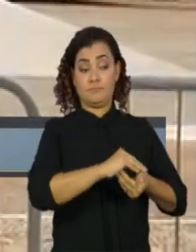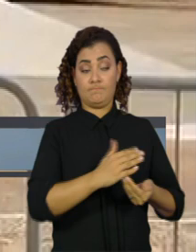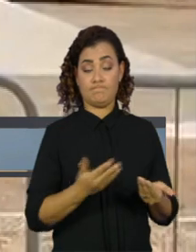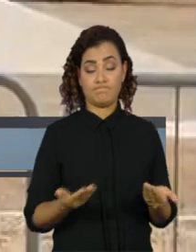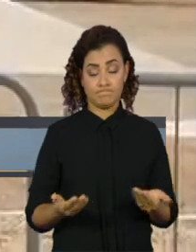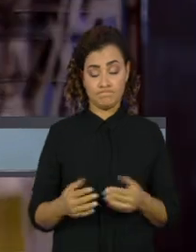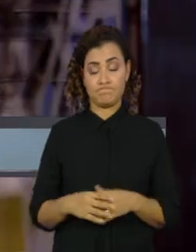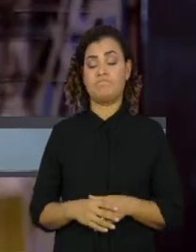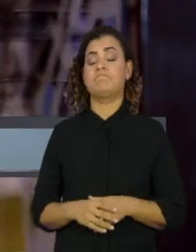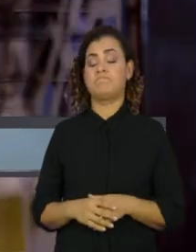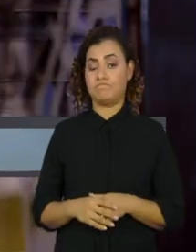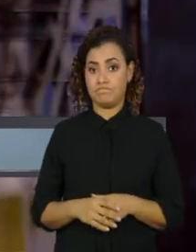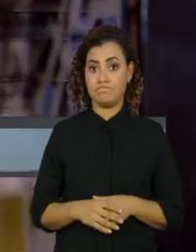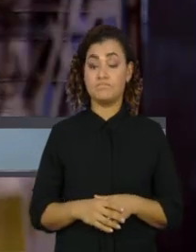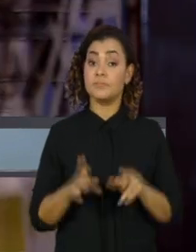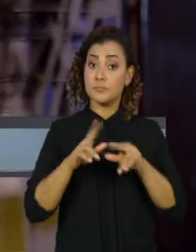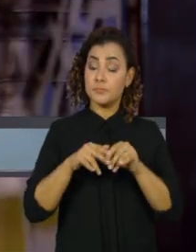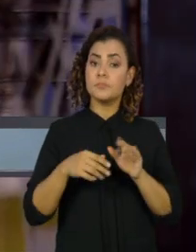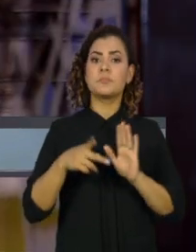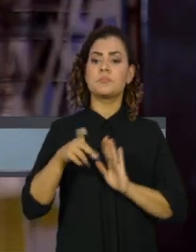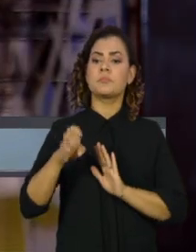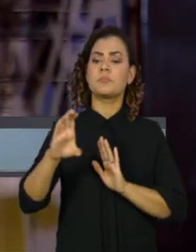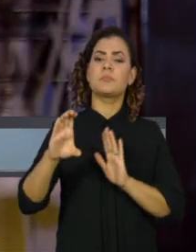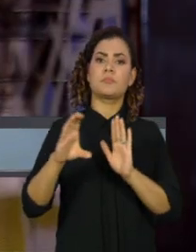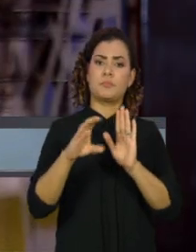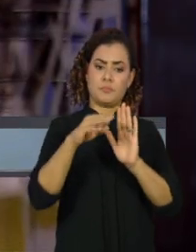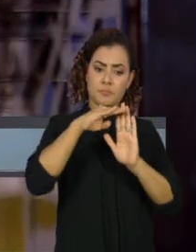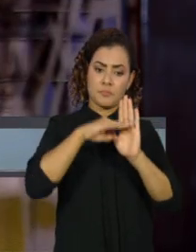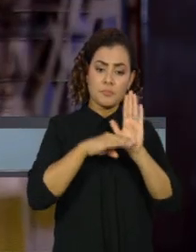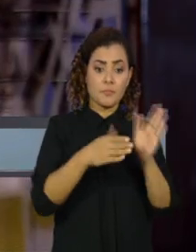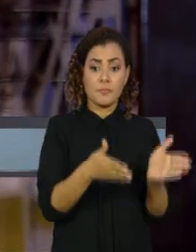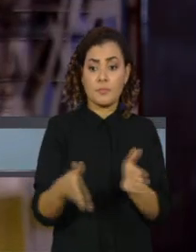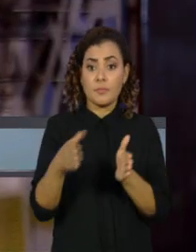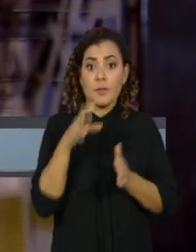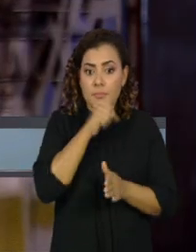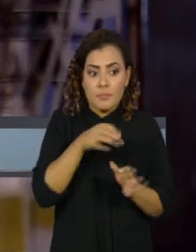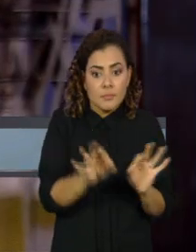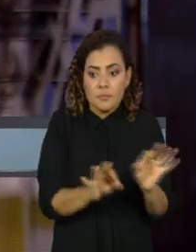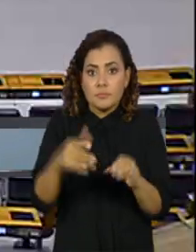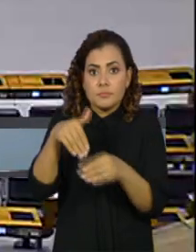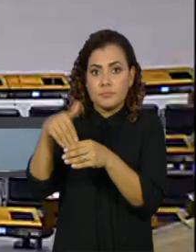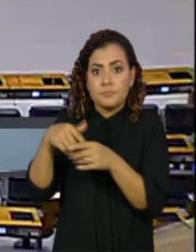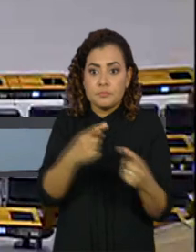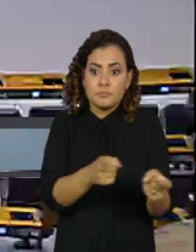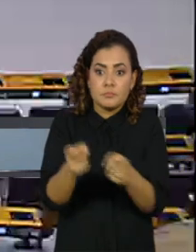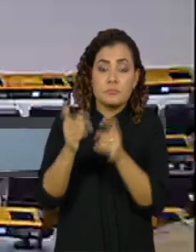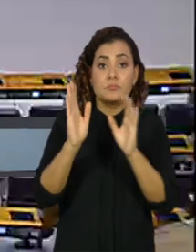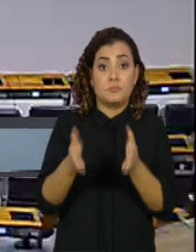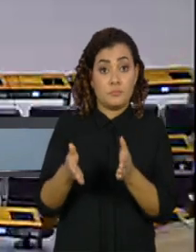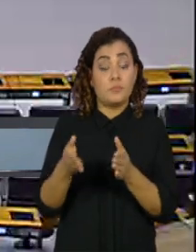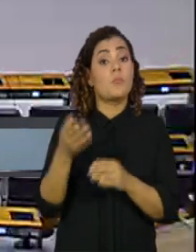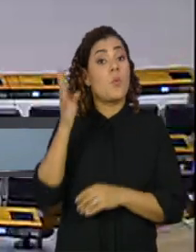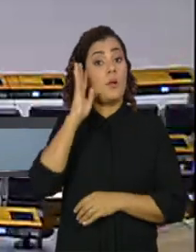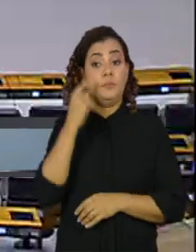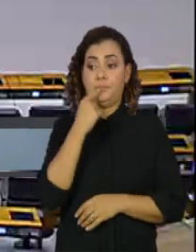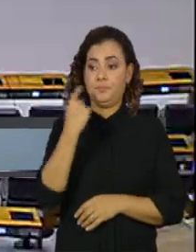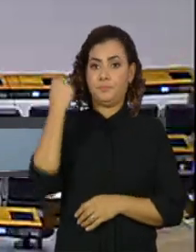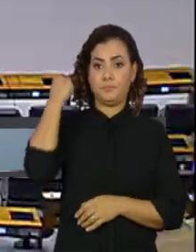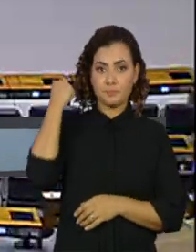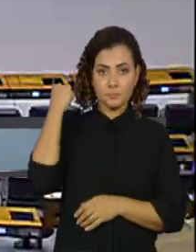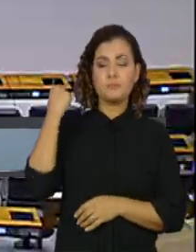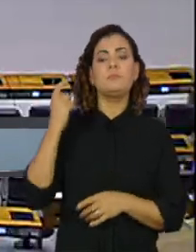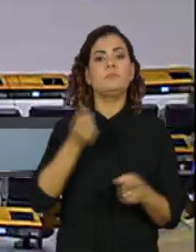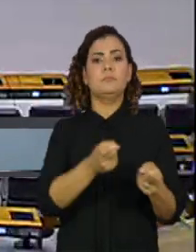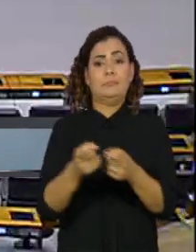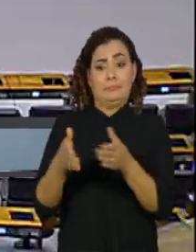Tribunal Federal. A tramitação da PEC tinha sido acelerada e o projeto começou a ser discutido em plenário ainda na quarta-feira, em